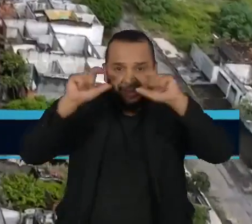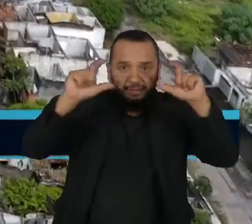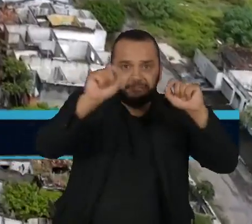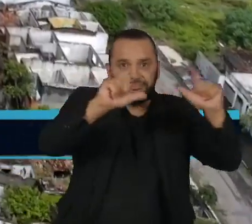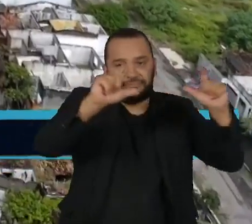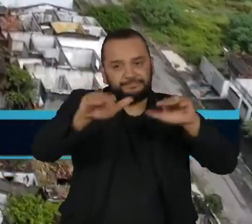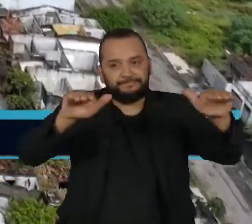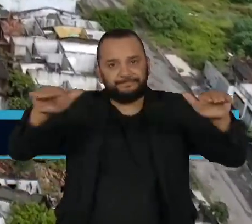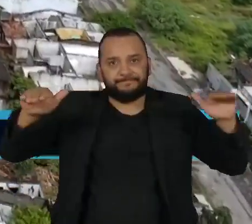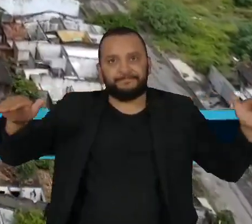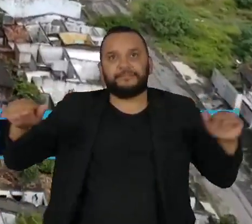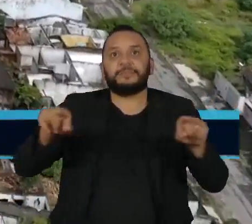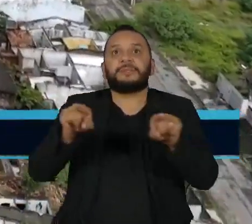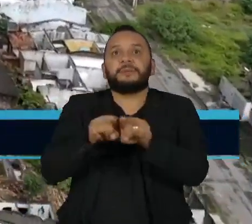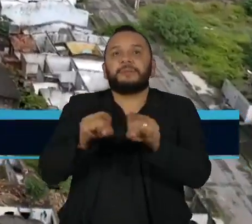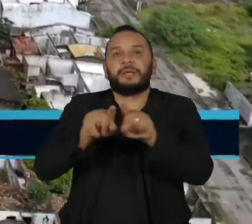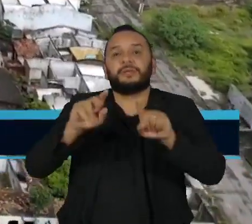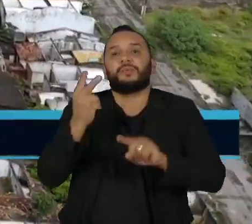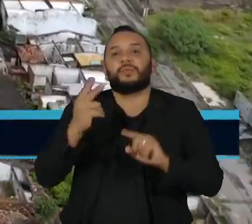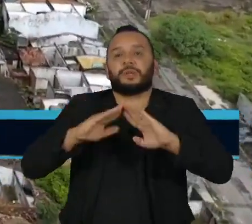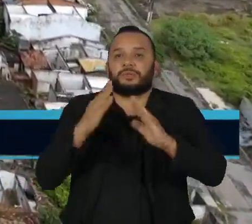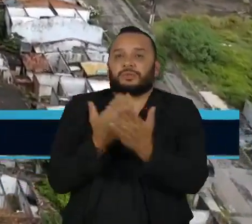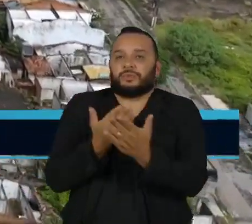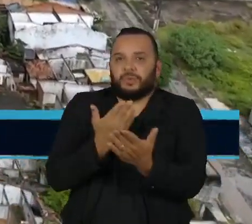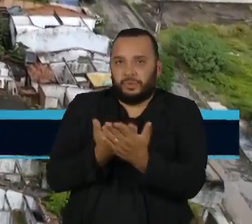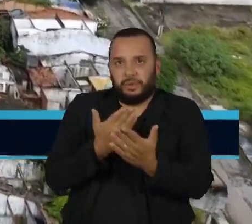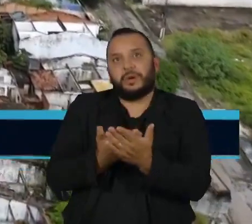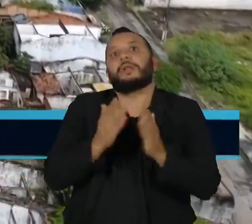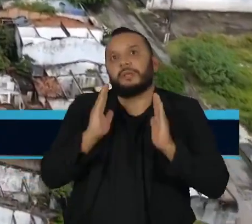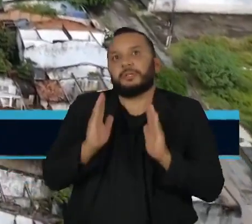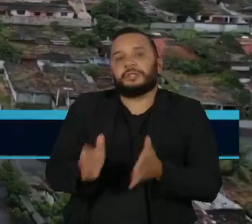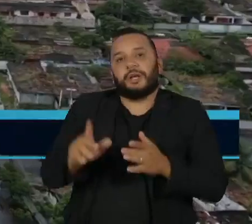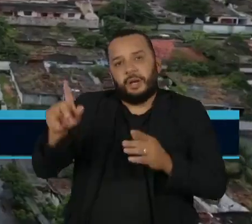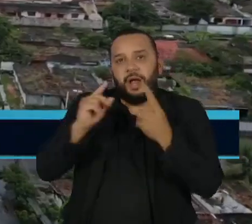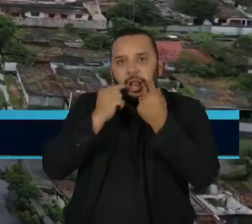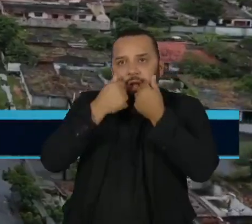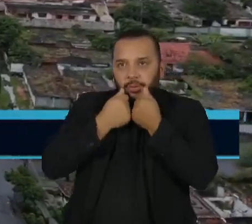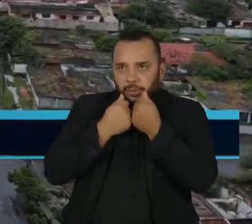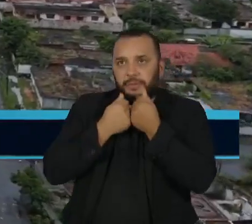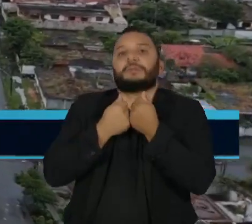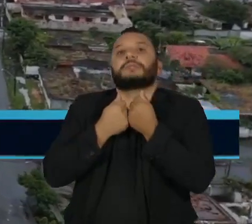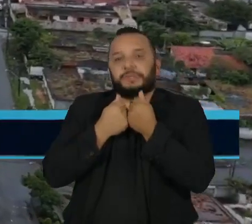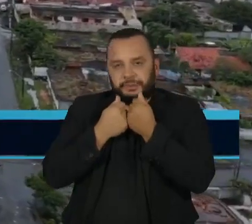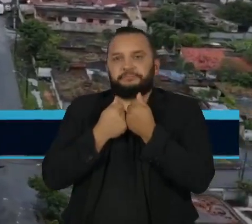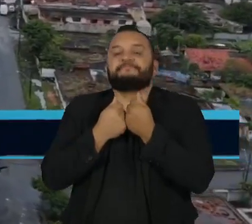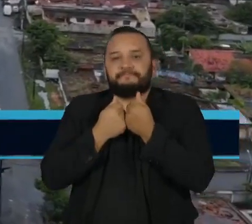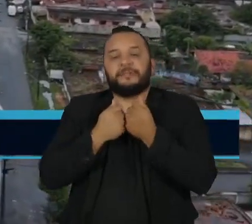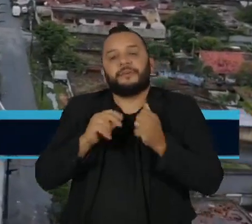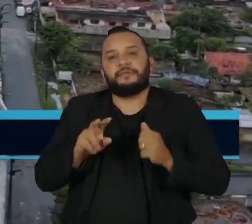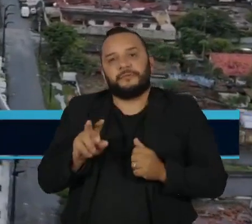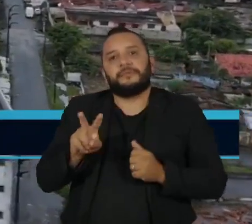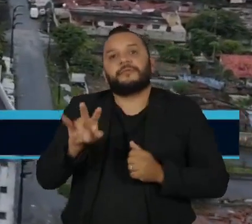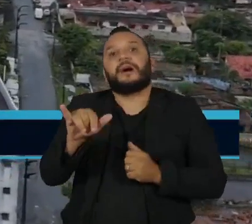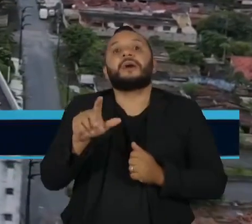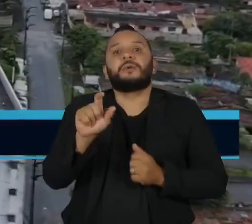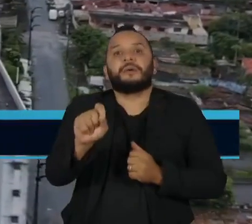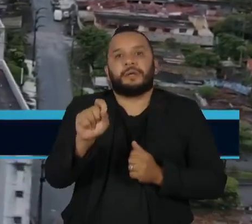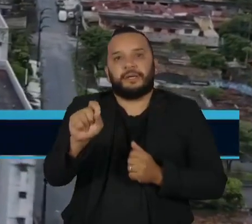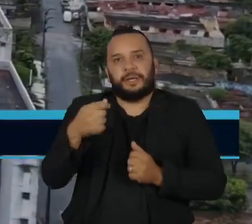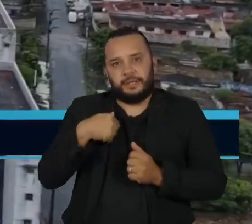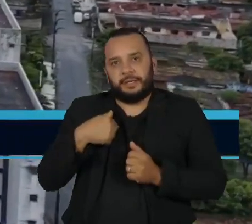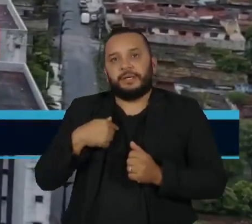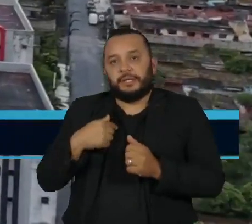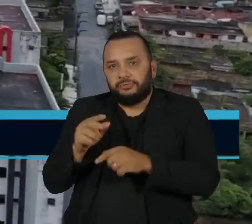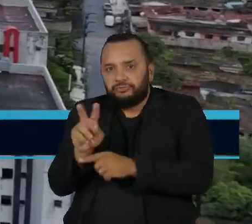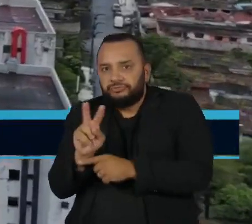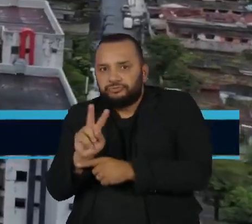ginásio esportivo do CEPA, maior complexo de escolas estaduais de Alagoas, foram incluídos na versão mais recente do mapa que